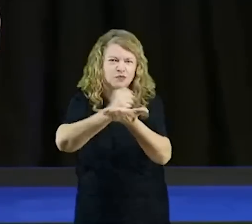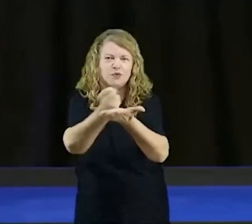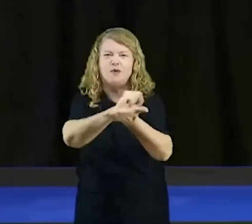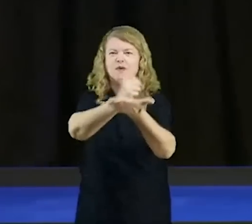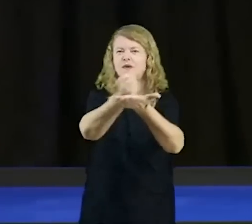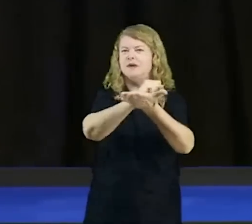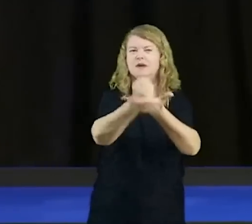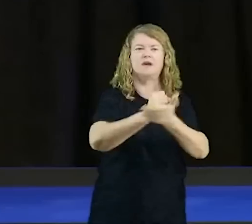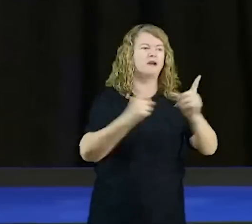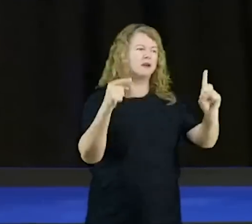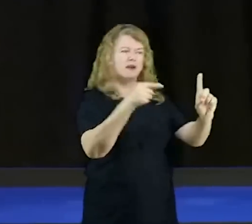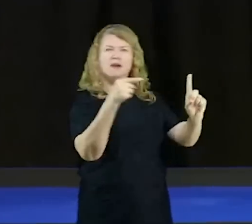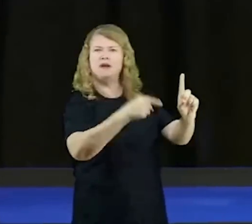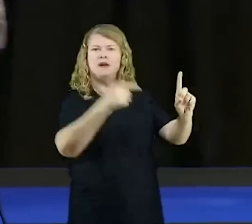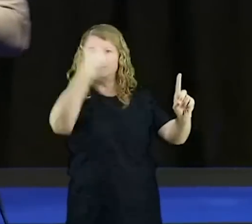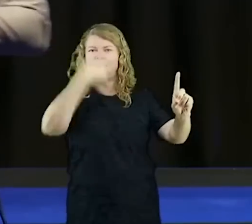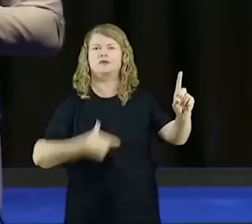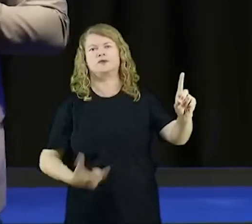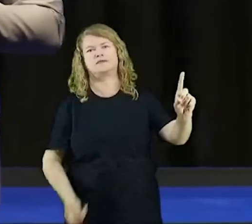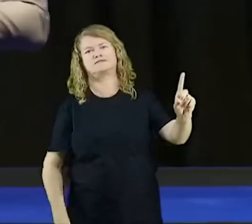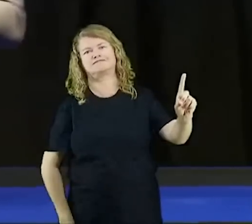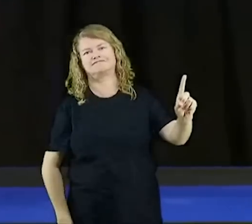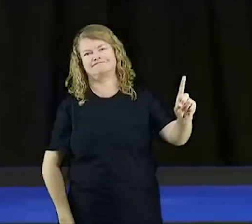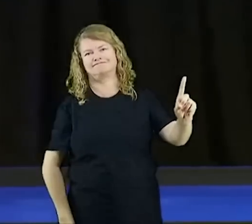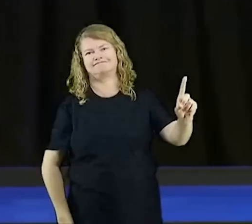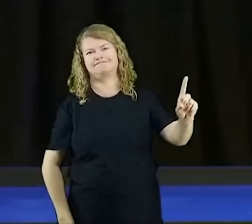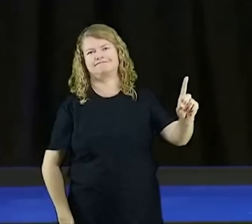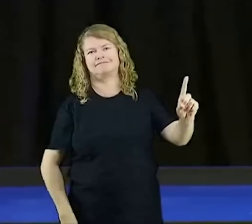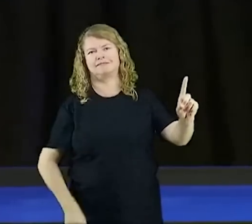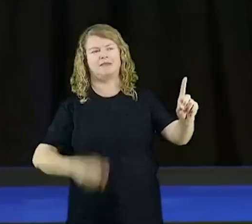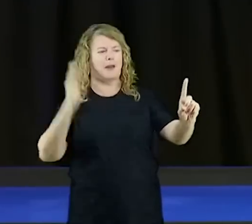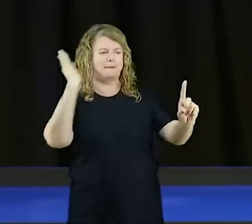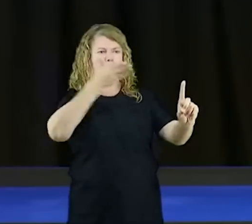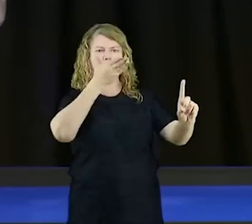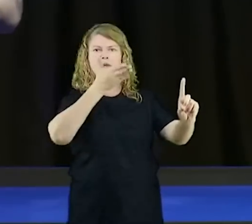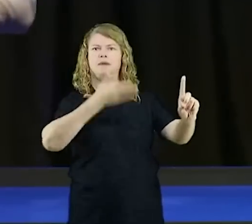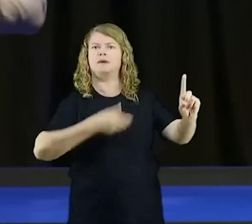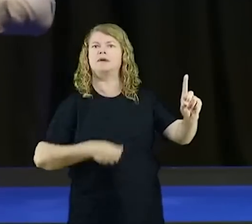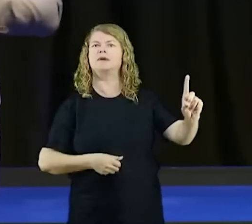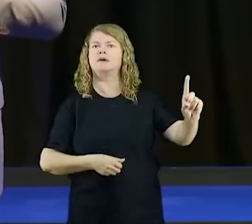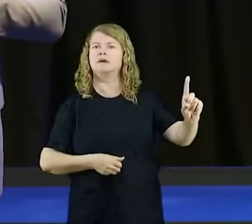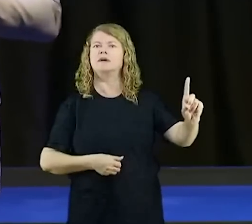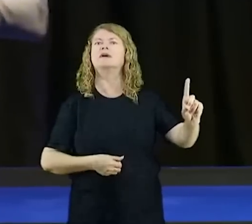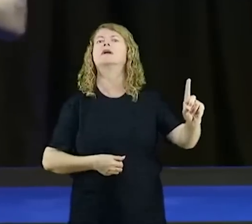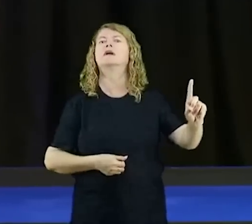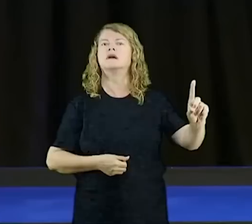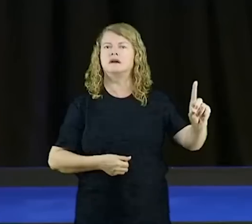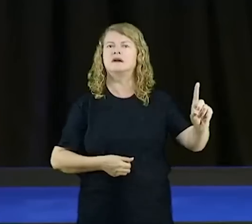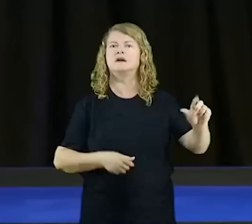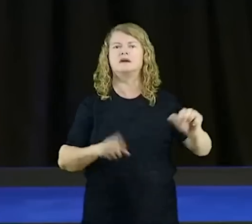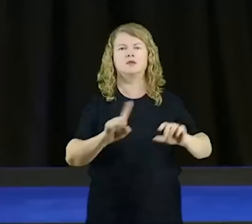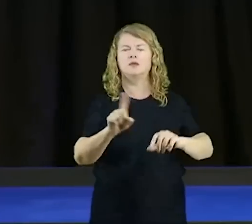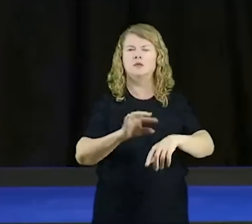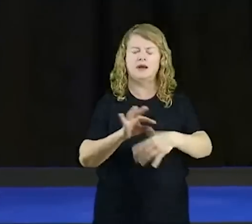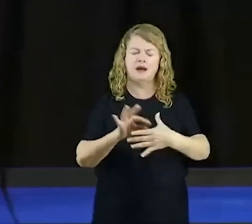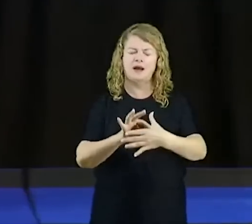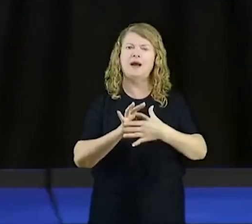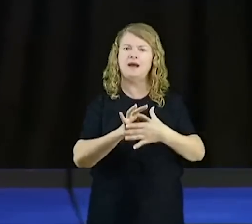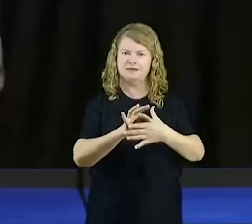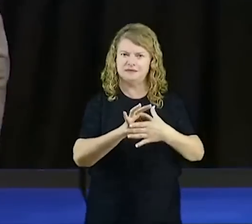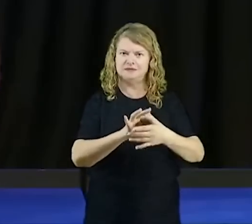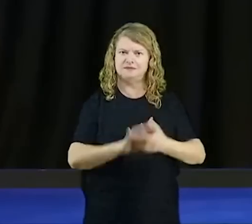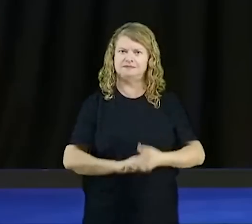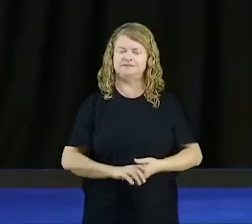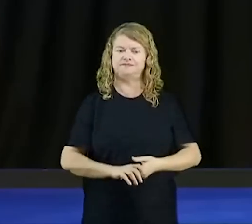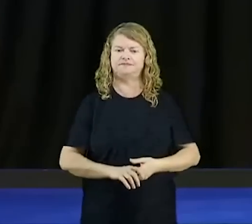que ele exerce uma força maior, do que a pessoa tem. E eu não estou falando de carne, não. Você vai falar, ih, pastor, isso aí está aparecendo comigo.